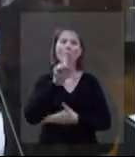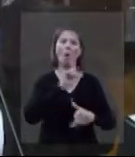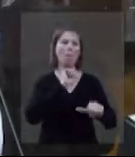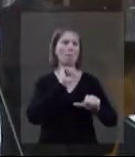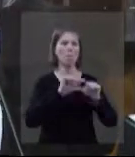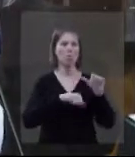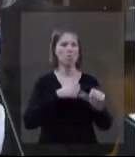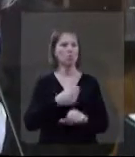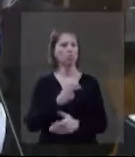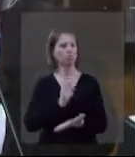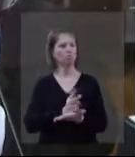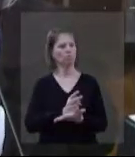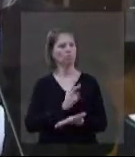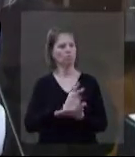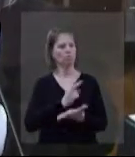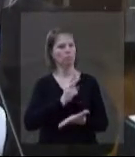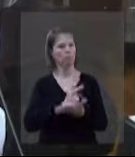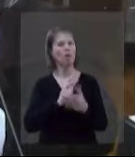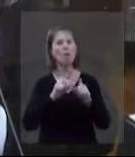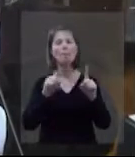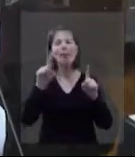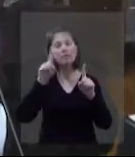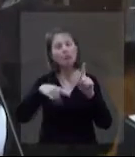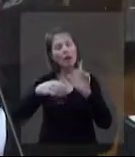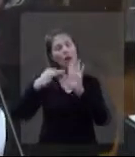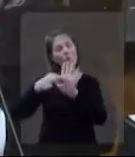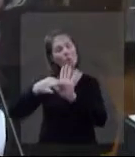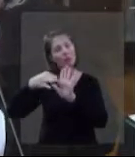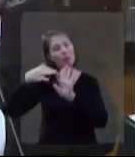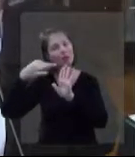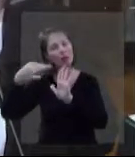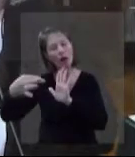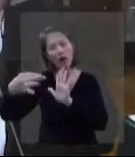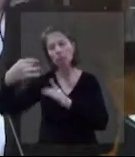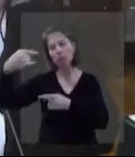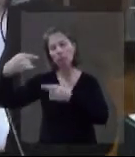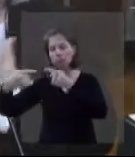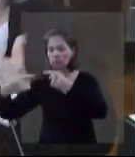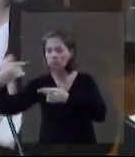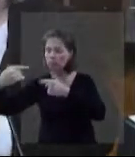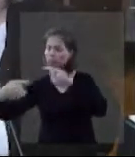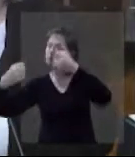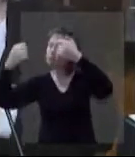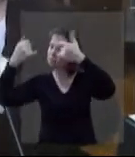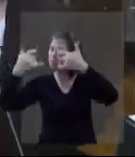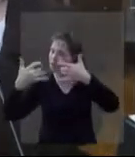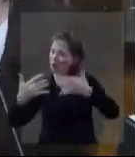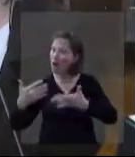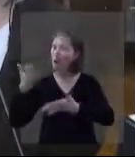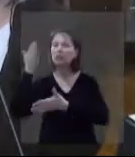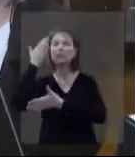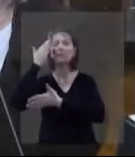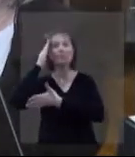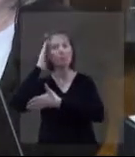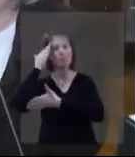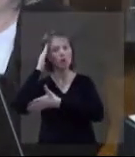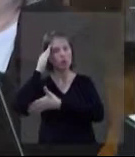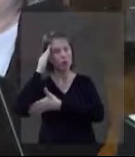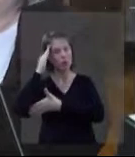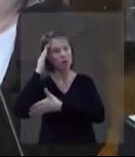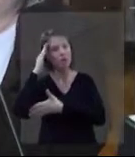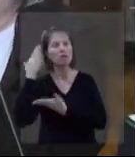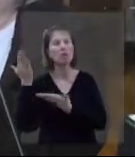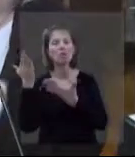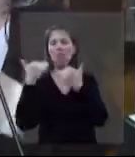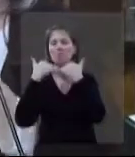Sim, mas é aquela coisa de você ter opinião e manter a sua opinião com coerência, com sabedoria, sem ficar batendo o pé,